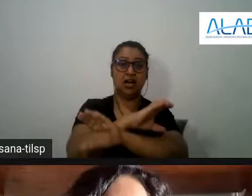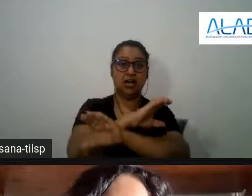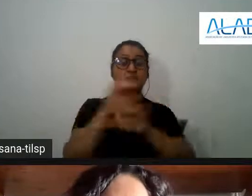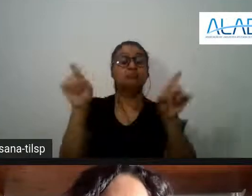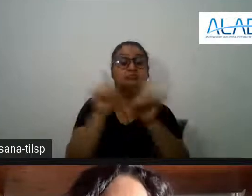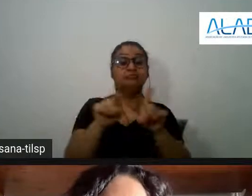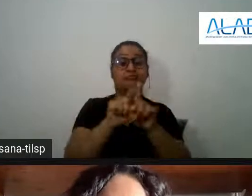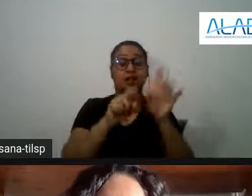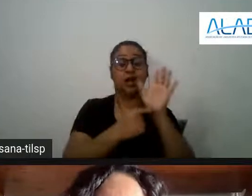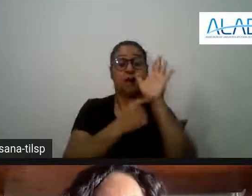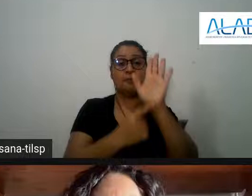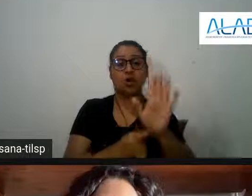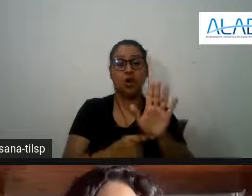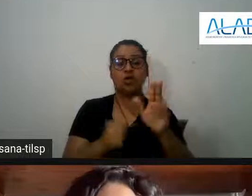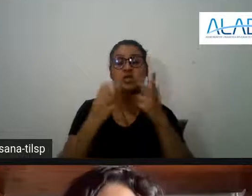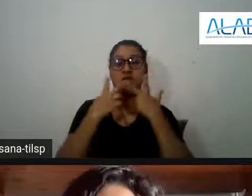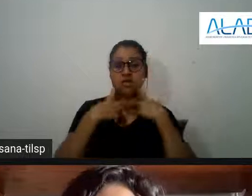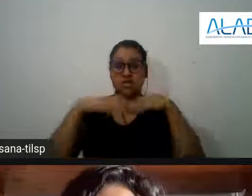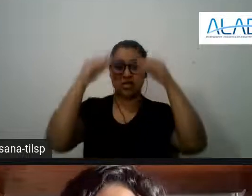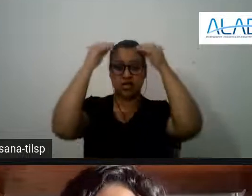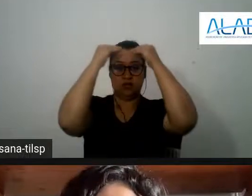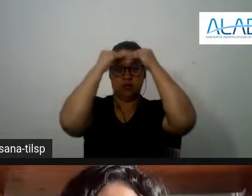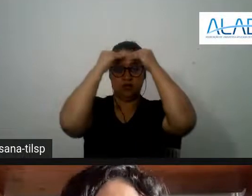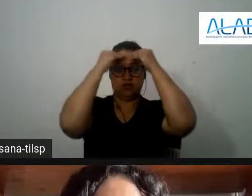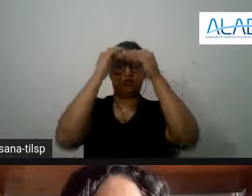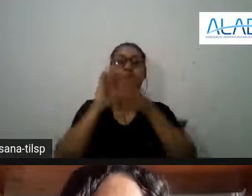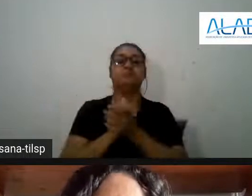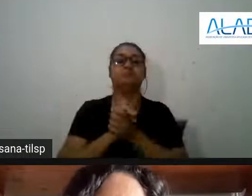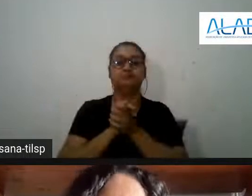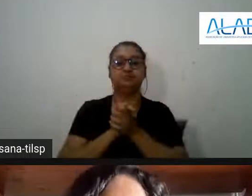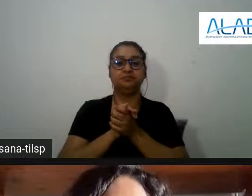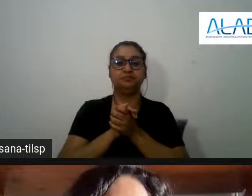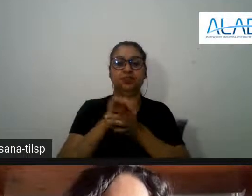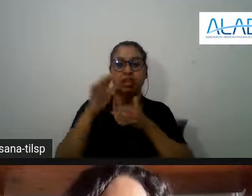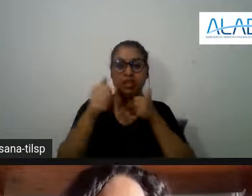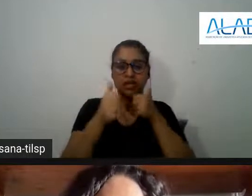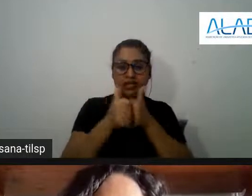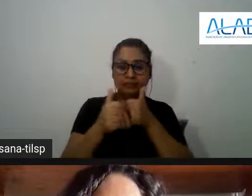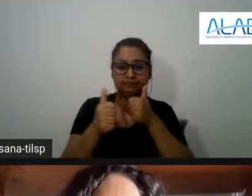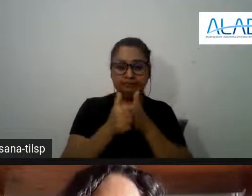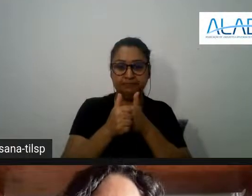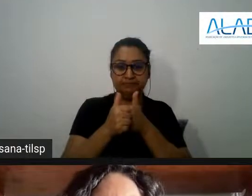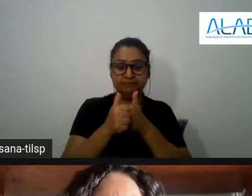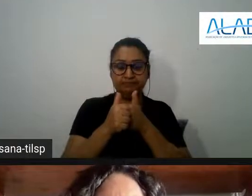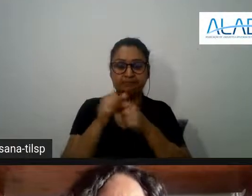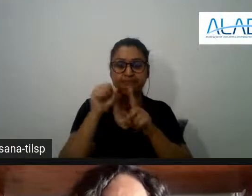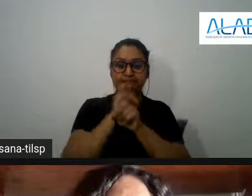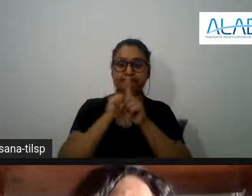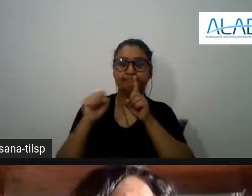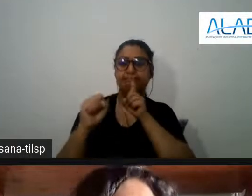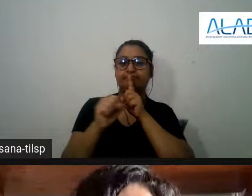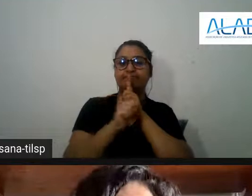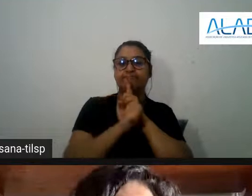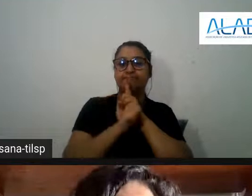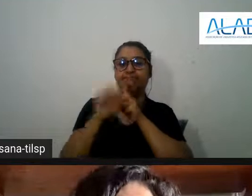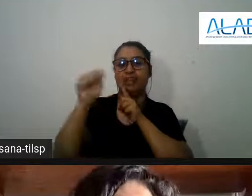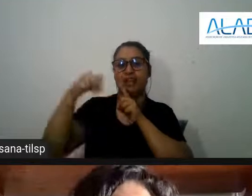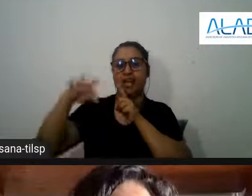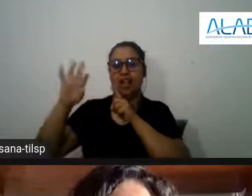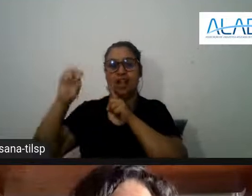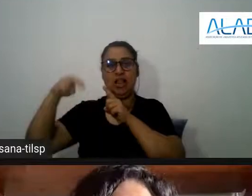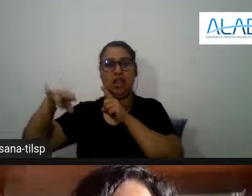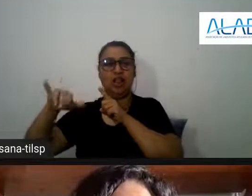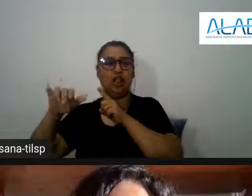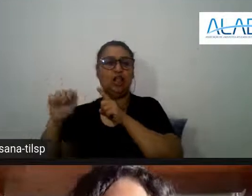ciências da linguagem na aproximação da ciência e da sociedade a Antônia traz as